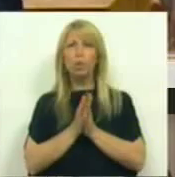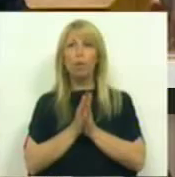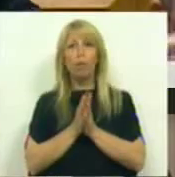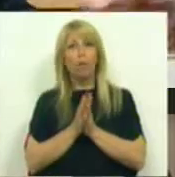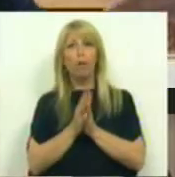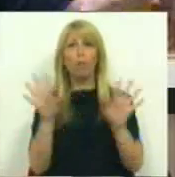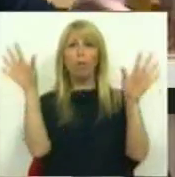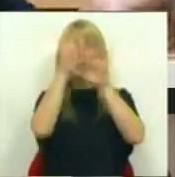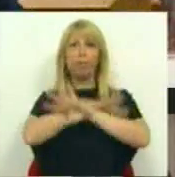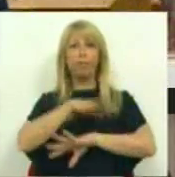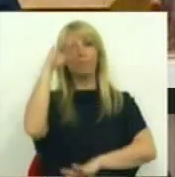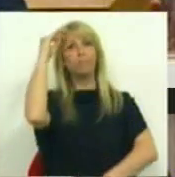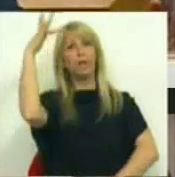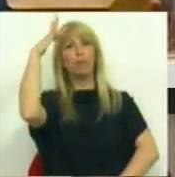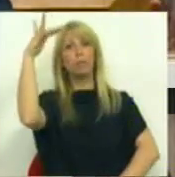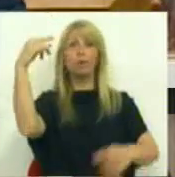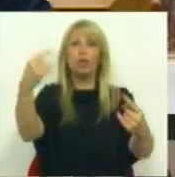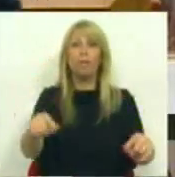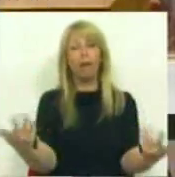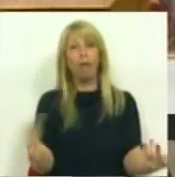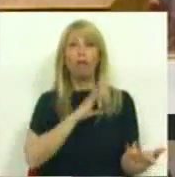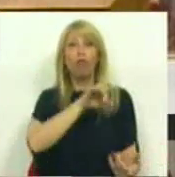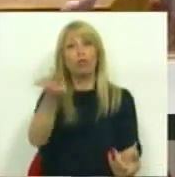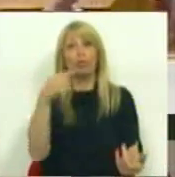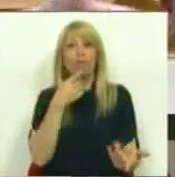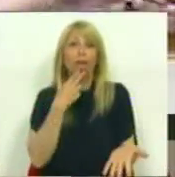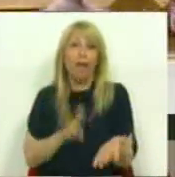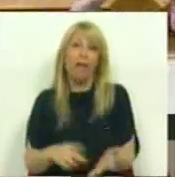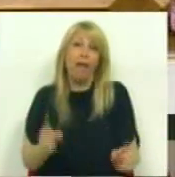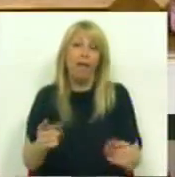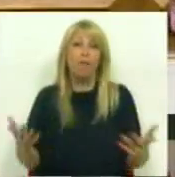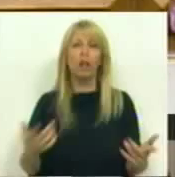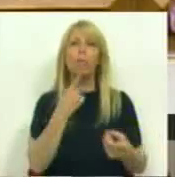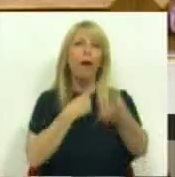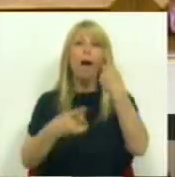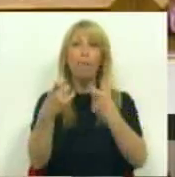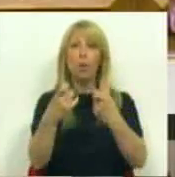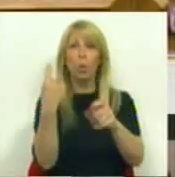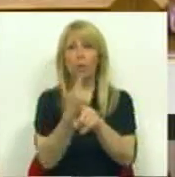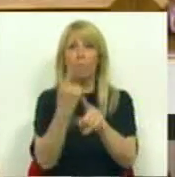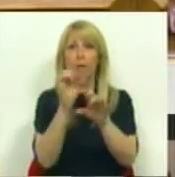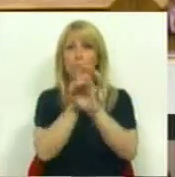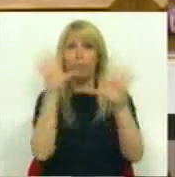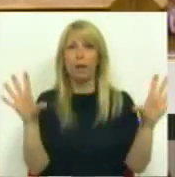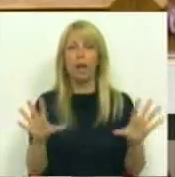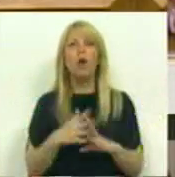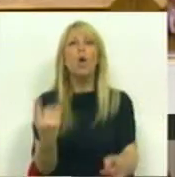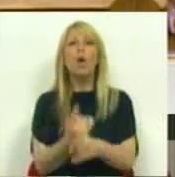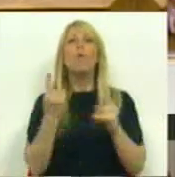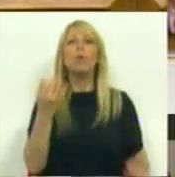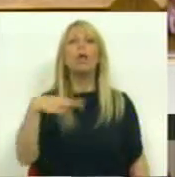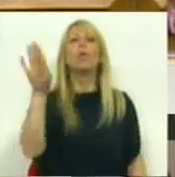ilusões e os Srs. aqui basicamente reconheceram-nas. E no entanto, a pergunta mantém-se como evidente. Porquê que o Partido